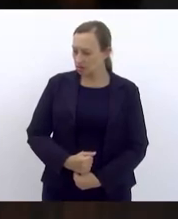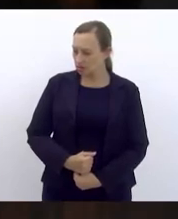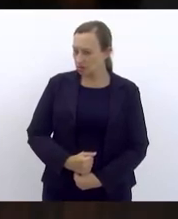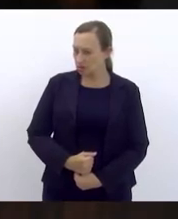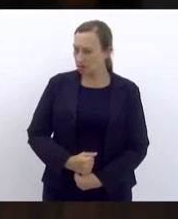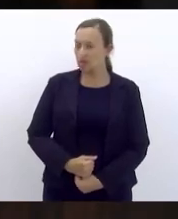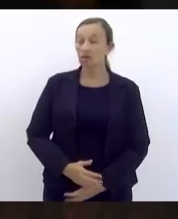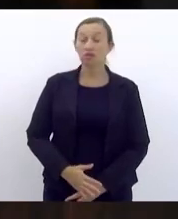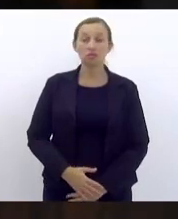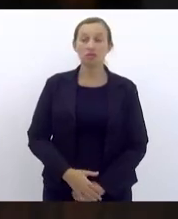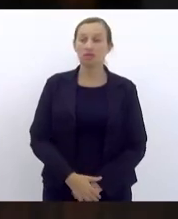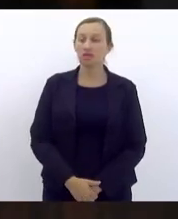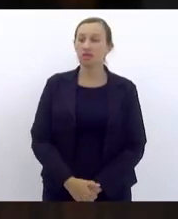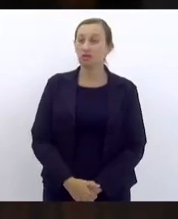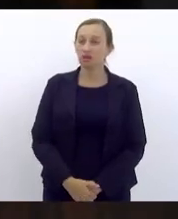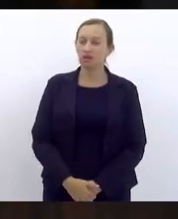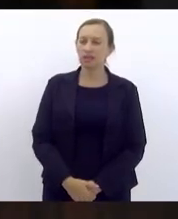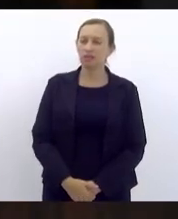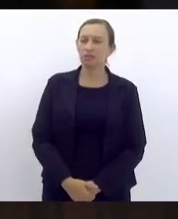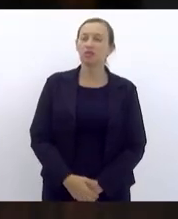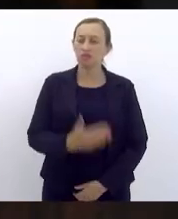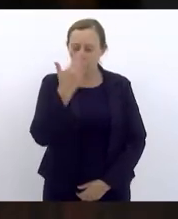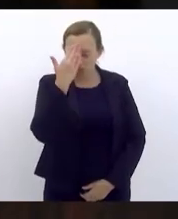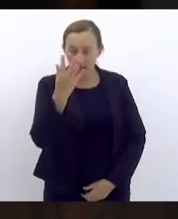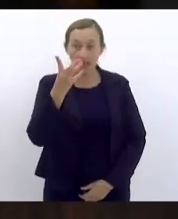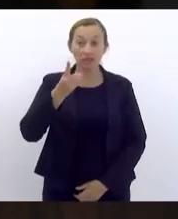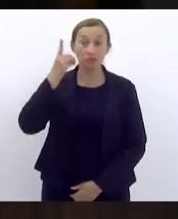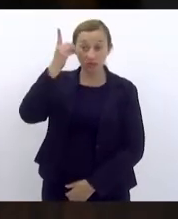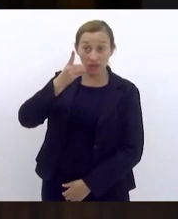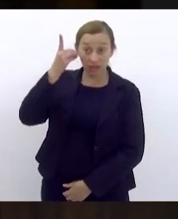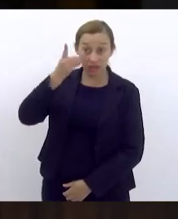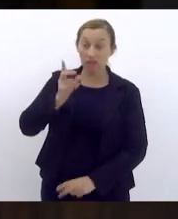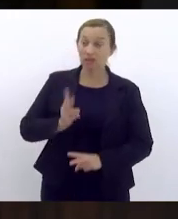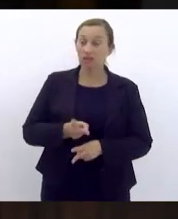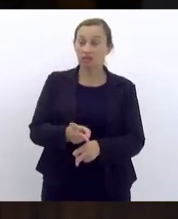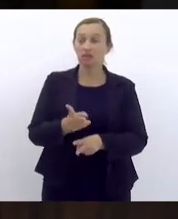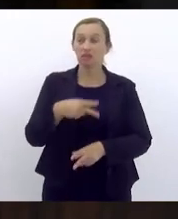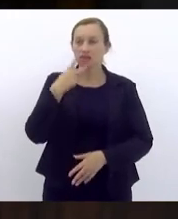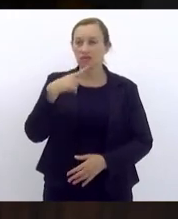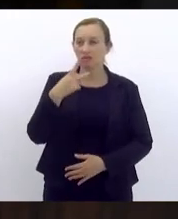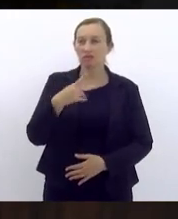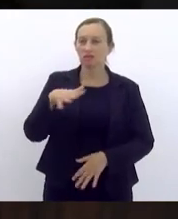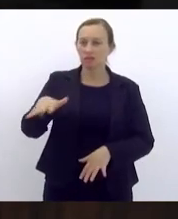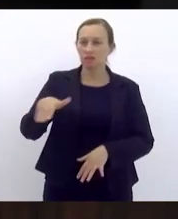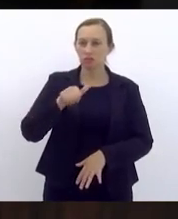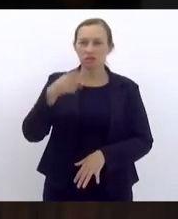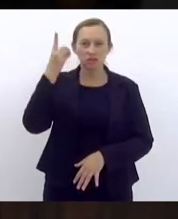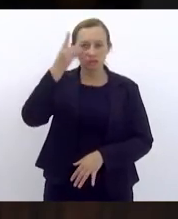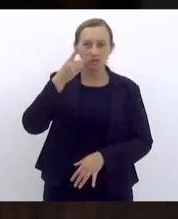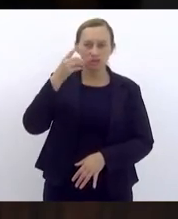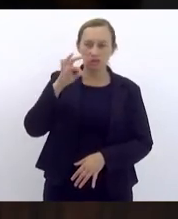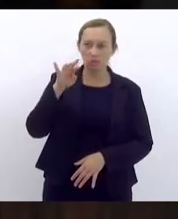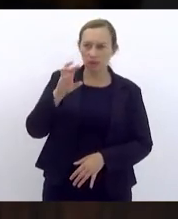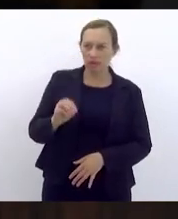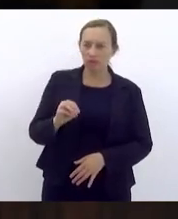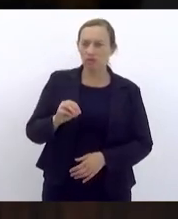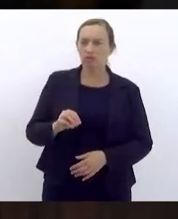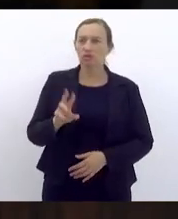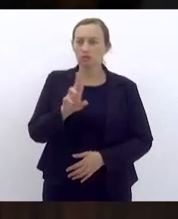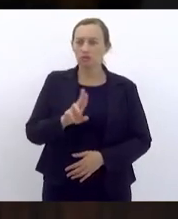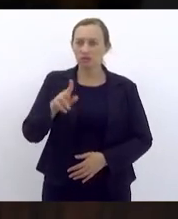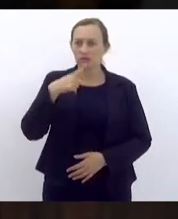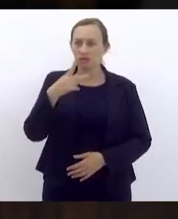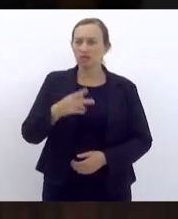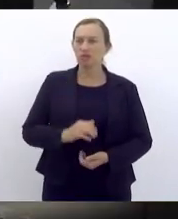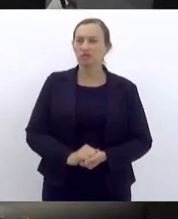obrigado deputado dando sequência às falas chamar o deputado Márcio Galberto para fazer sua fala